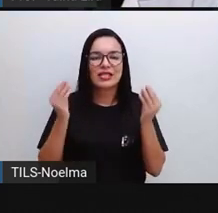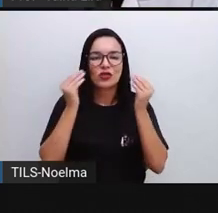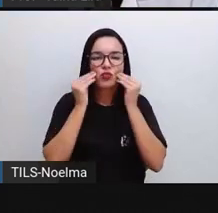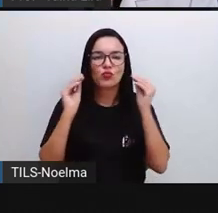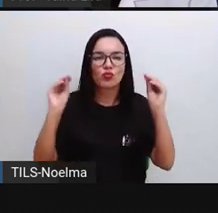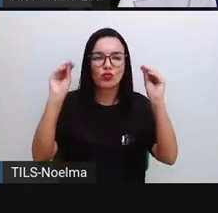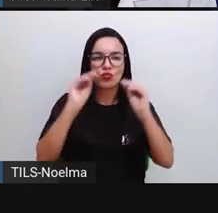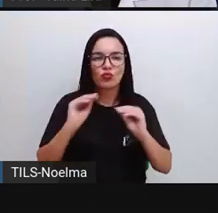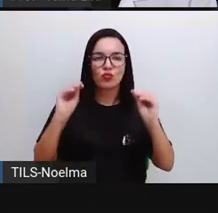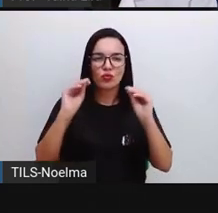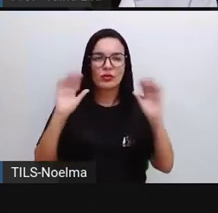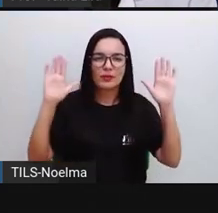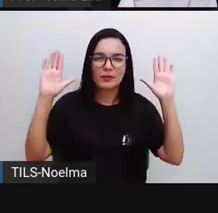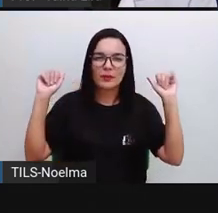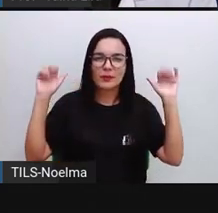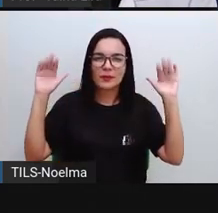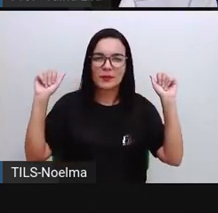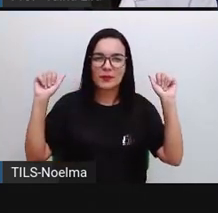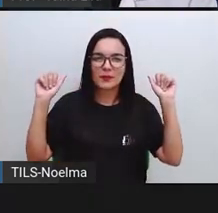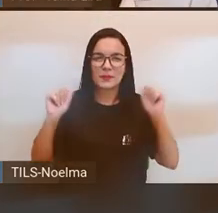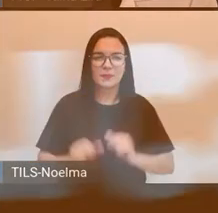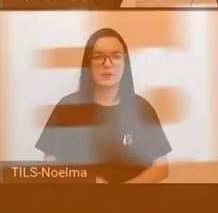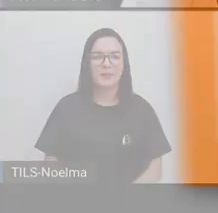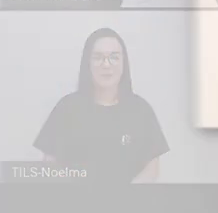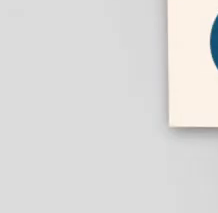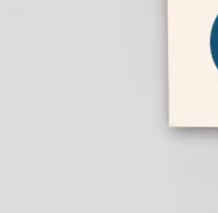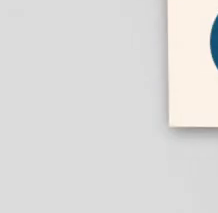beijo e até a próxima aula. Tchau, segundo ano.